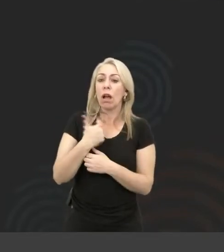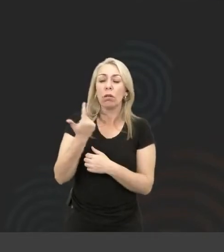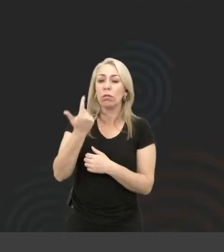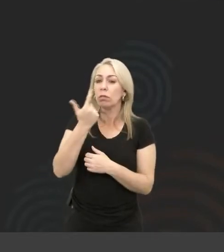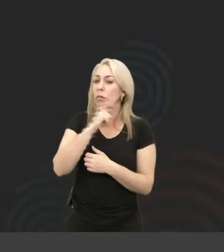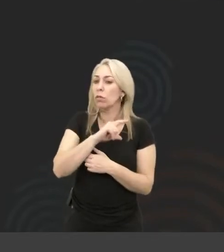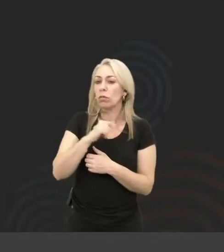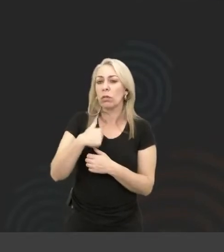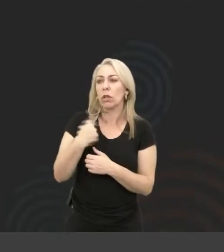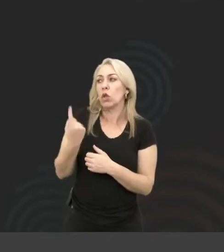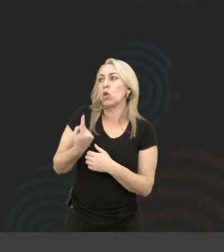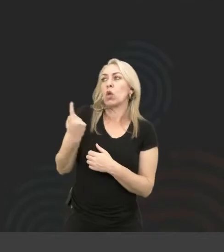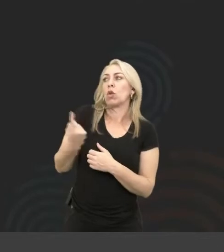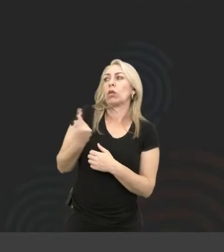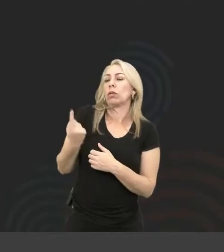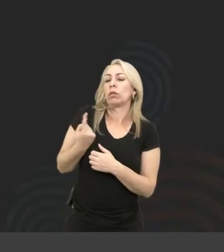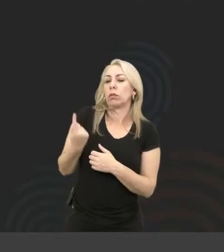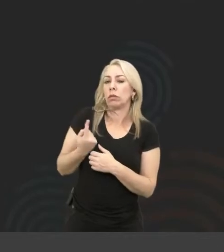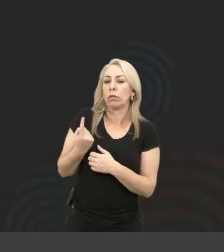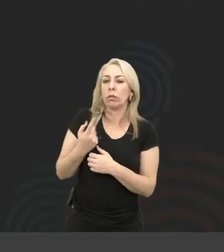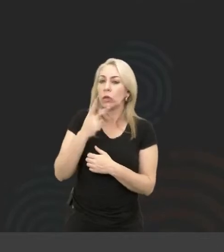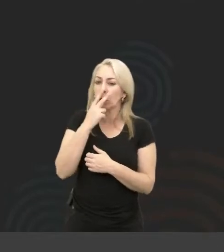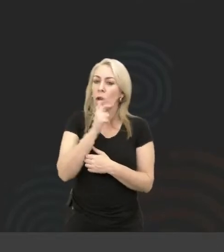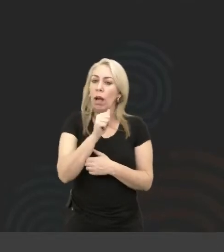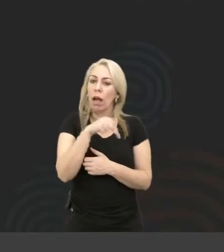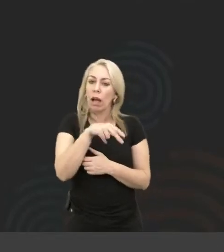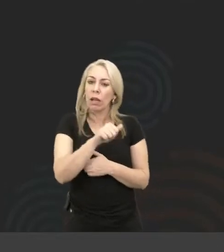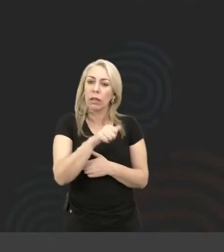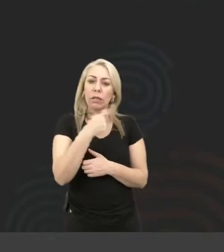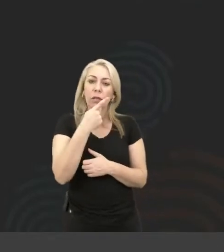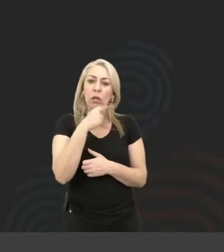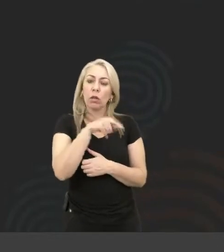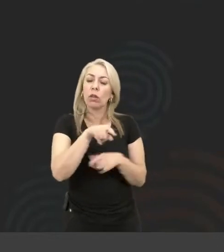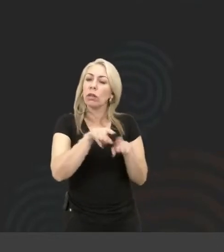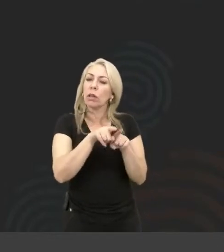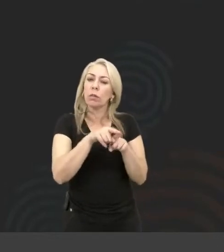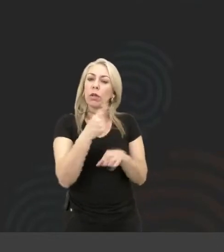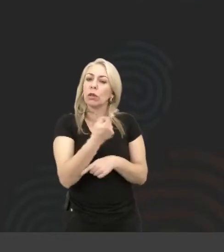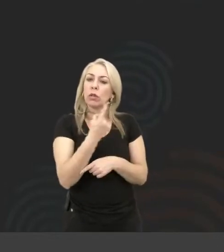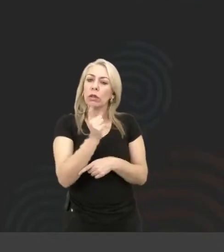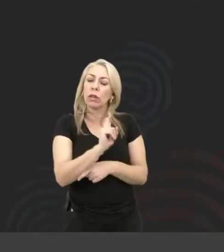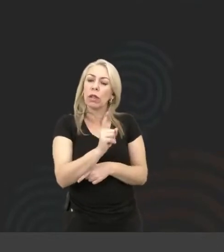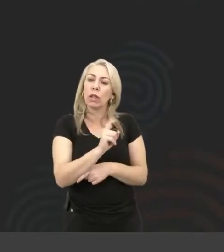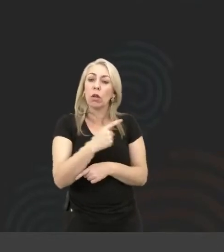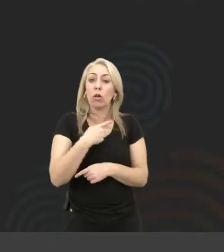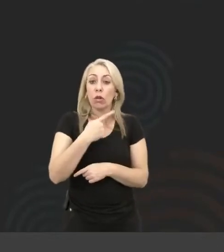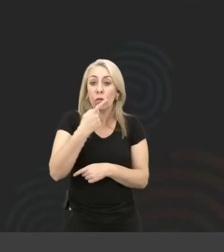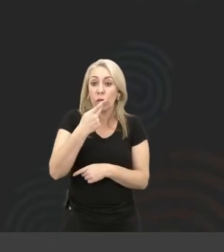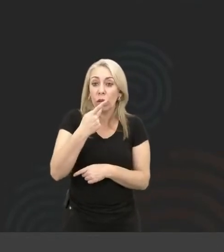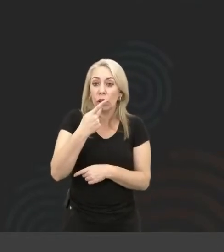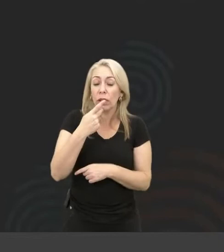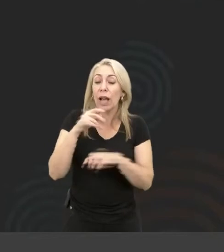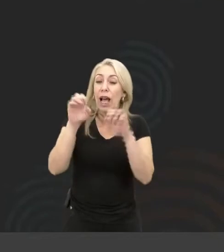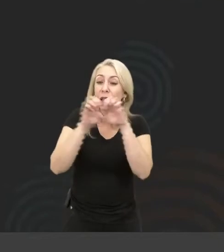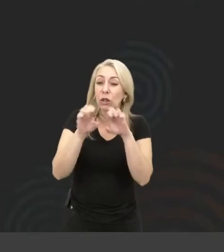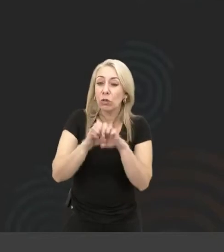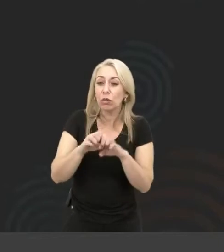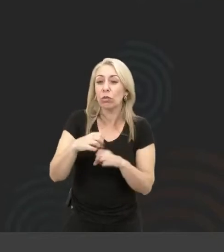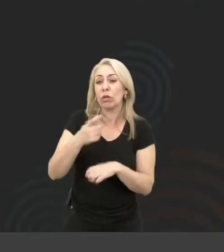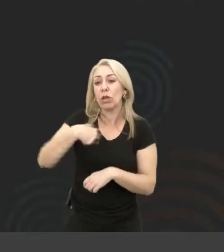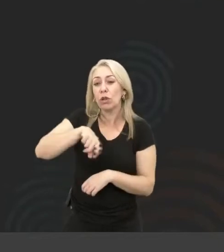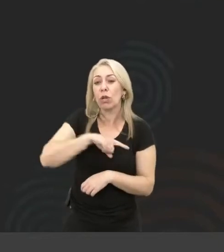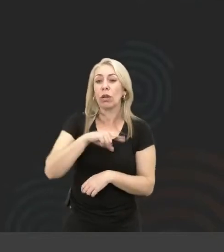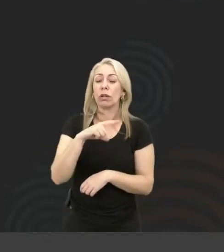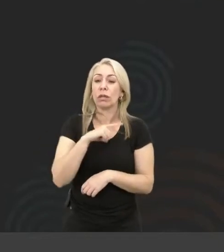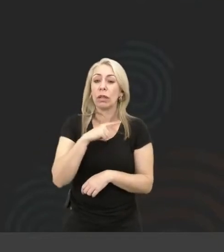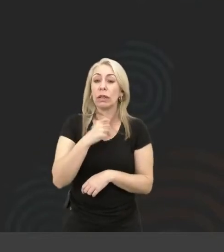do mesmo jeito que a Ana disse que ela não chegou aqui sozinha, eu estou dizendo para vocês, a estrutura que a gente tem em